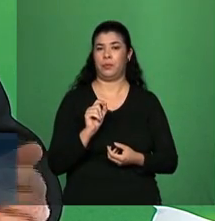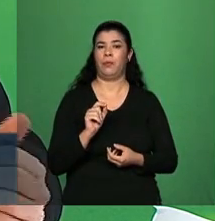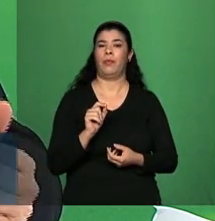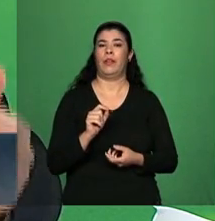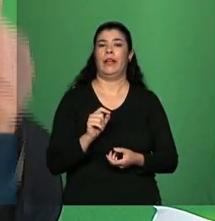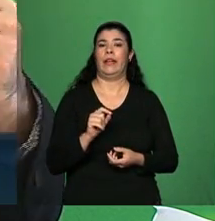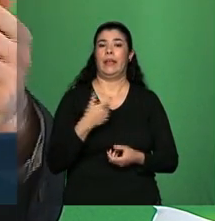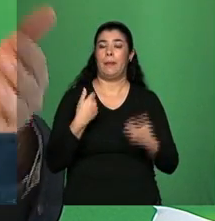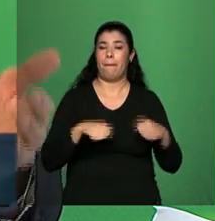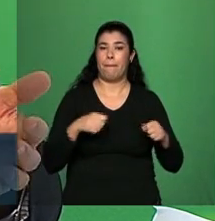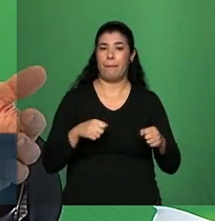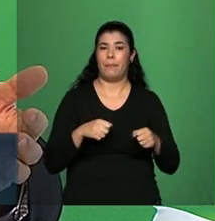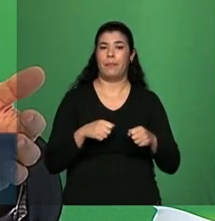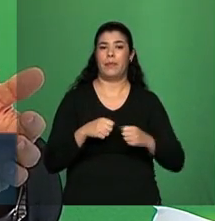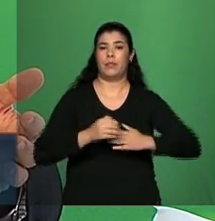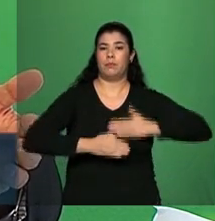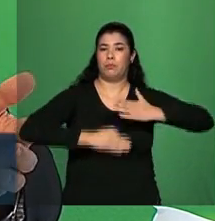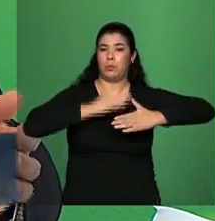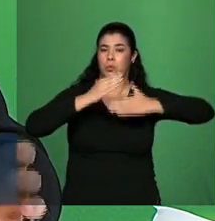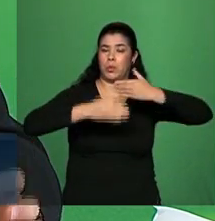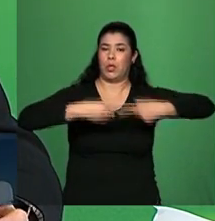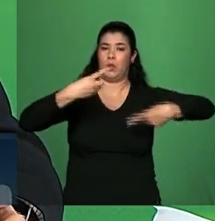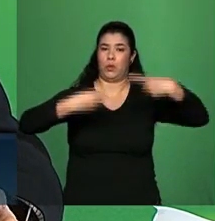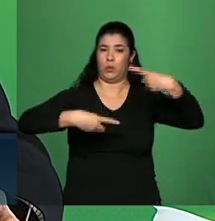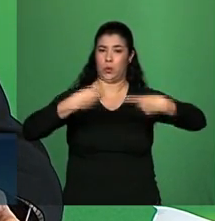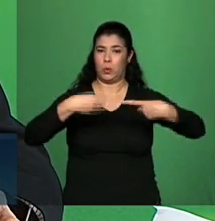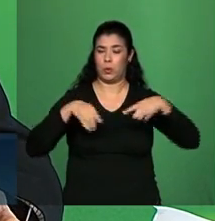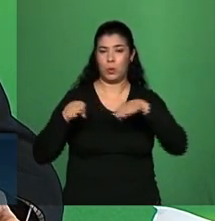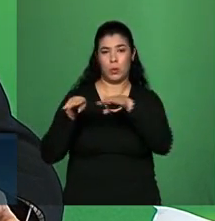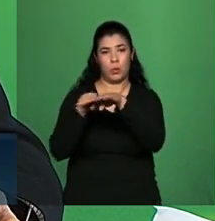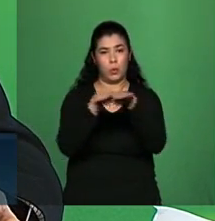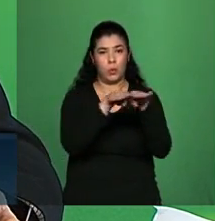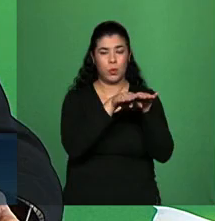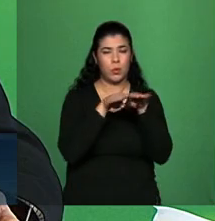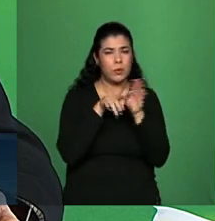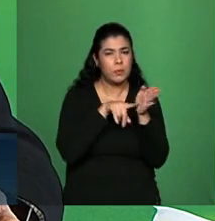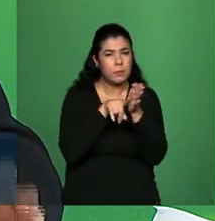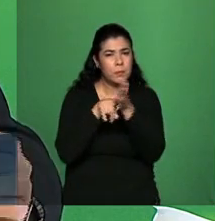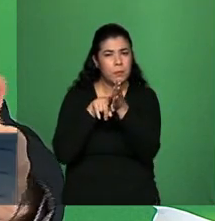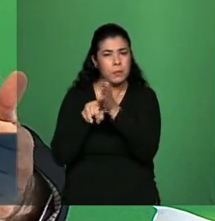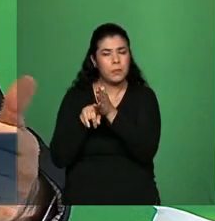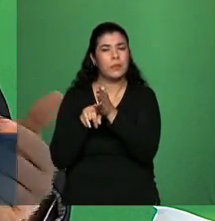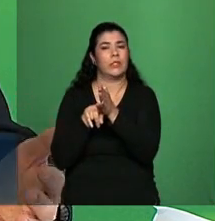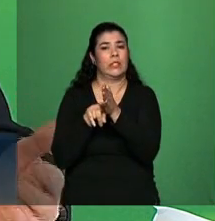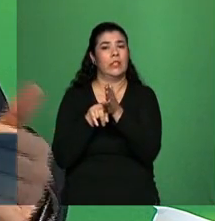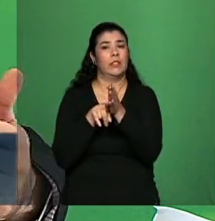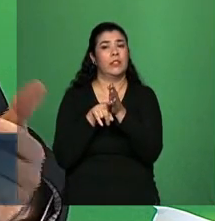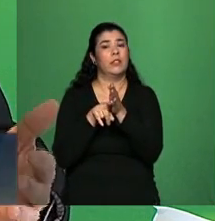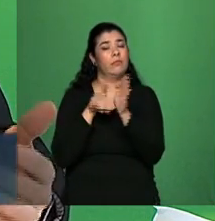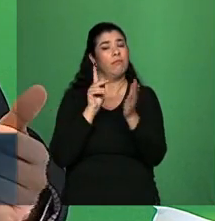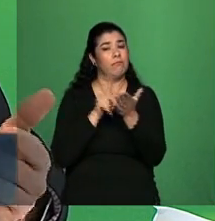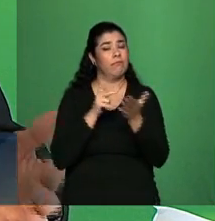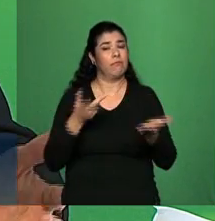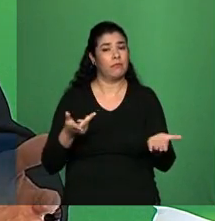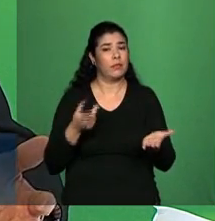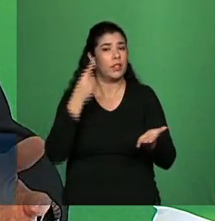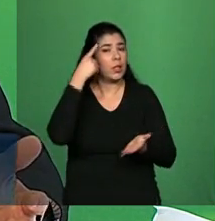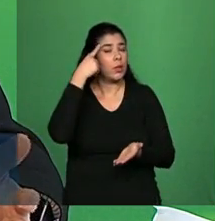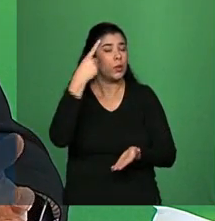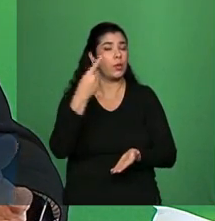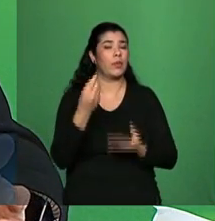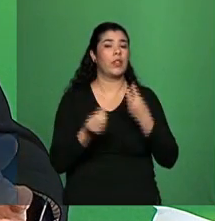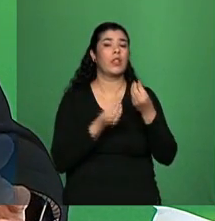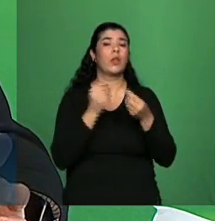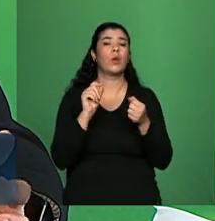expandir, alinhar o diagnóstico, para a gente ter uma ideia comum